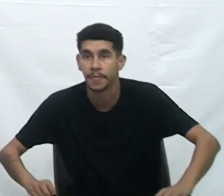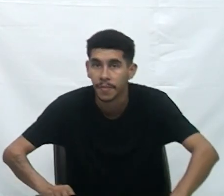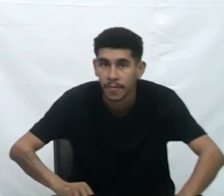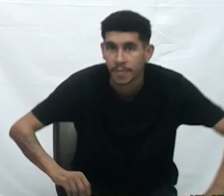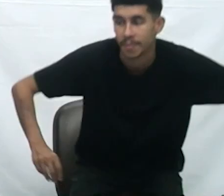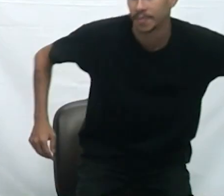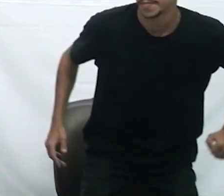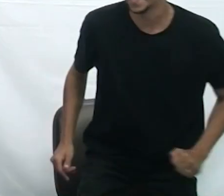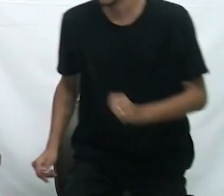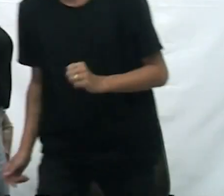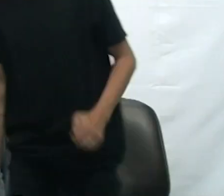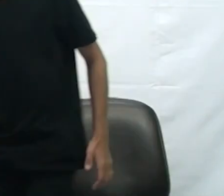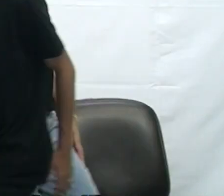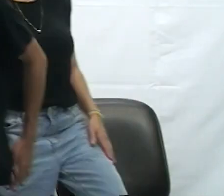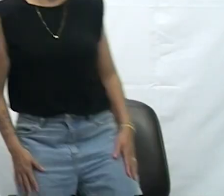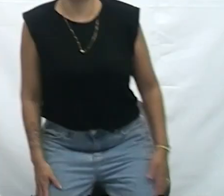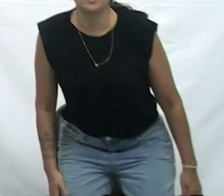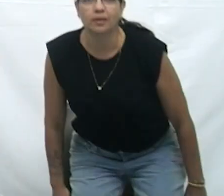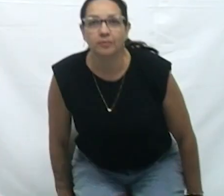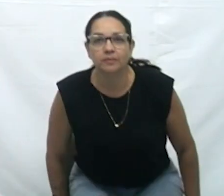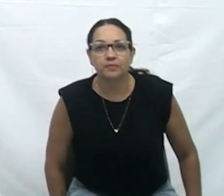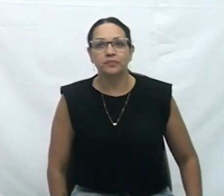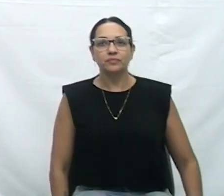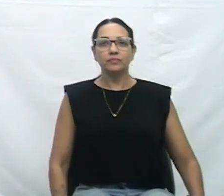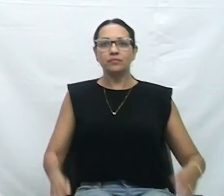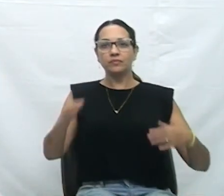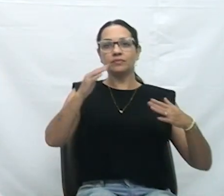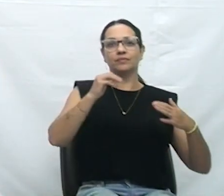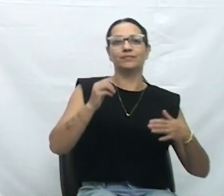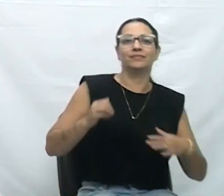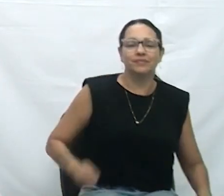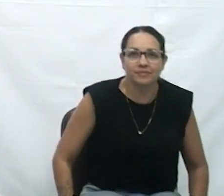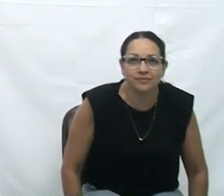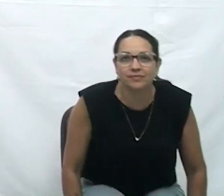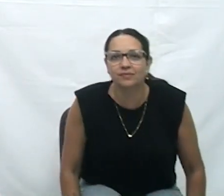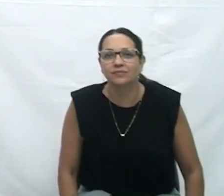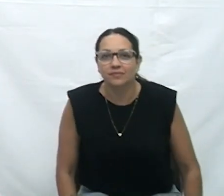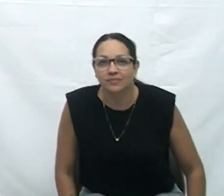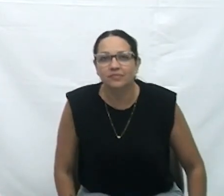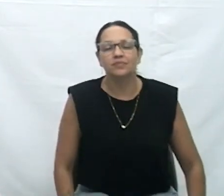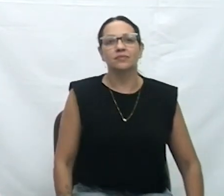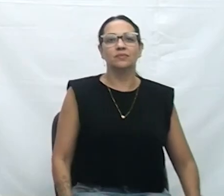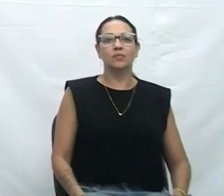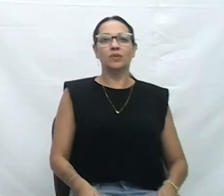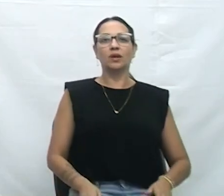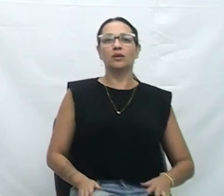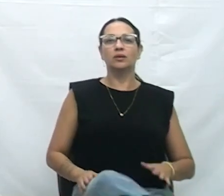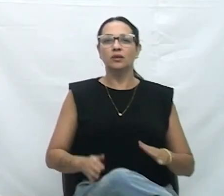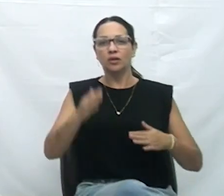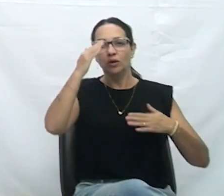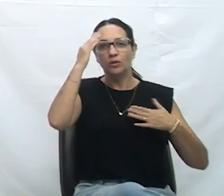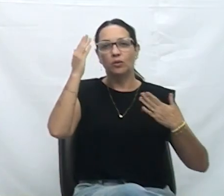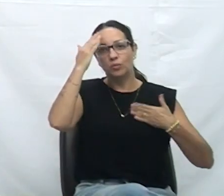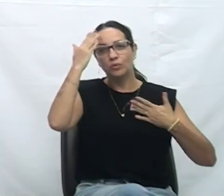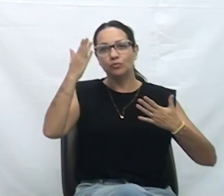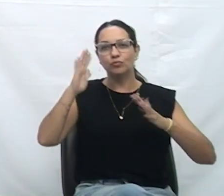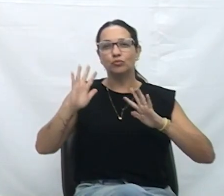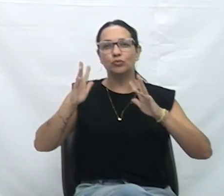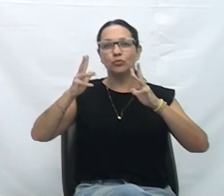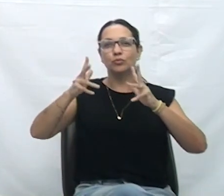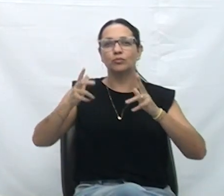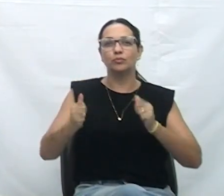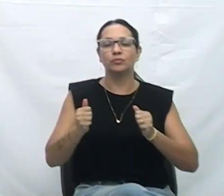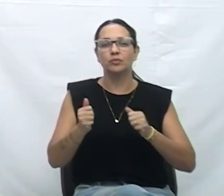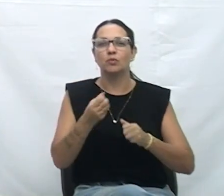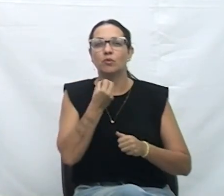Presidente, meus cumprimentos, cumprimentar a nossa mesa diretora, os demais vereadores que aqui estão. Muito boa tarde a todos. Uma boa